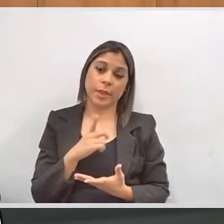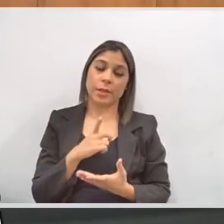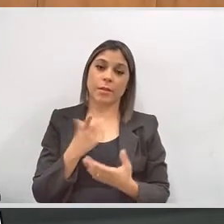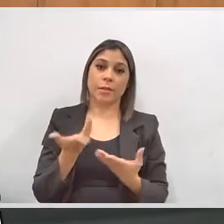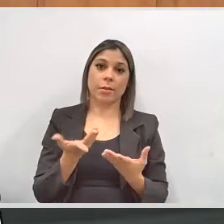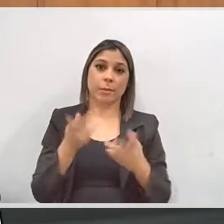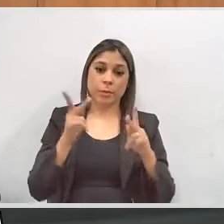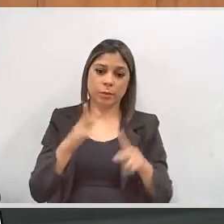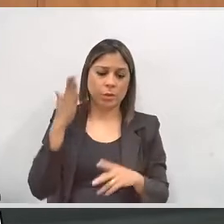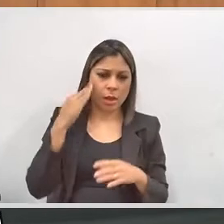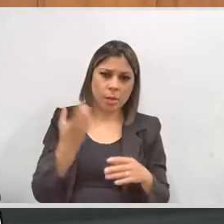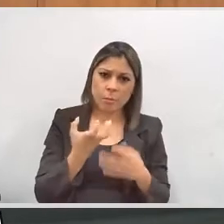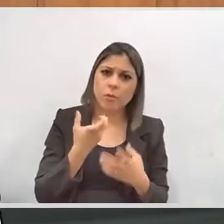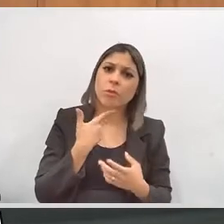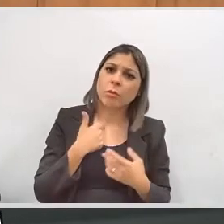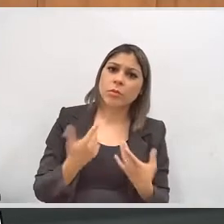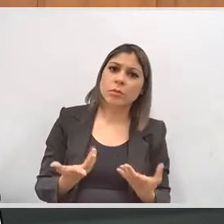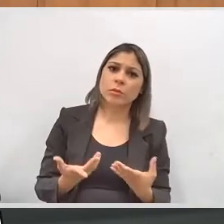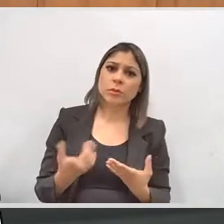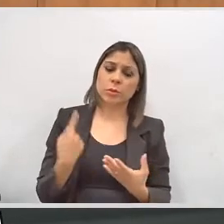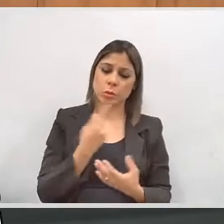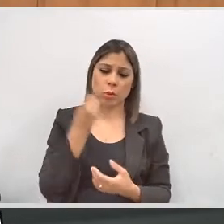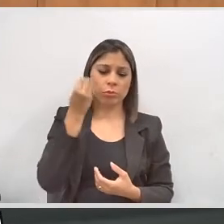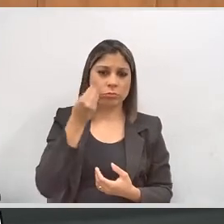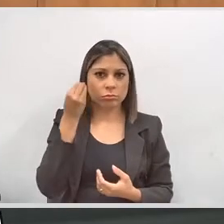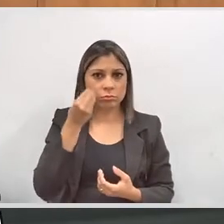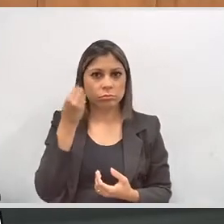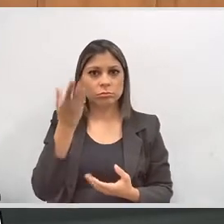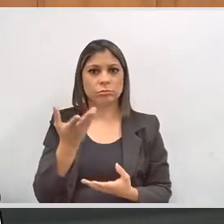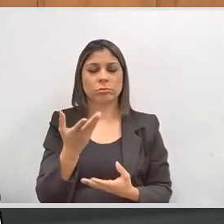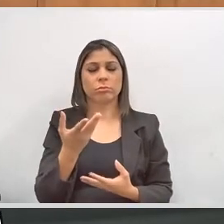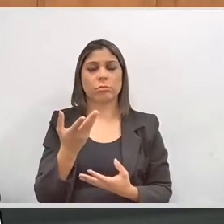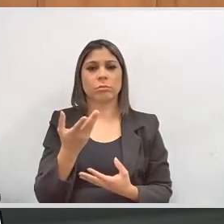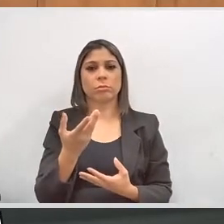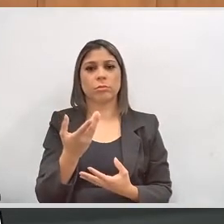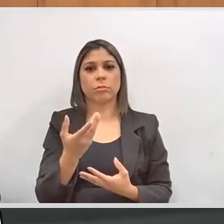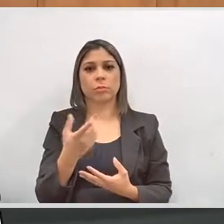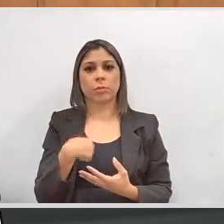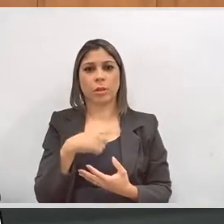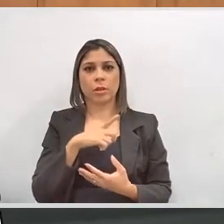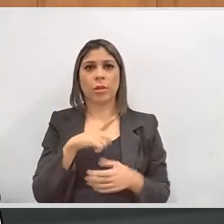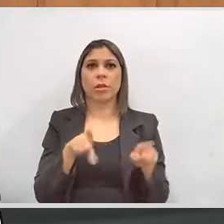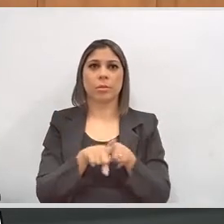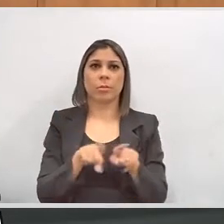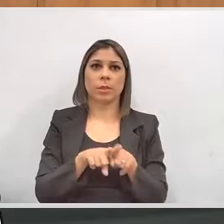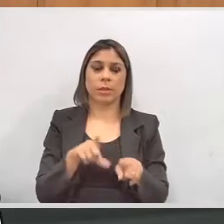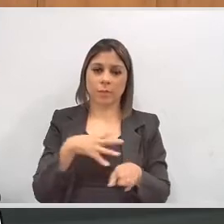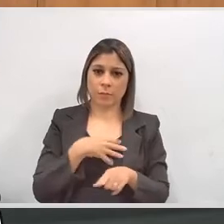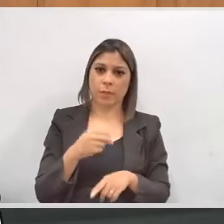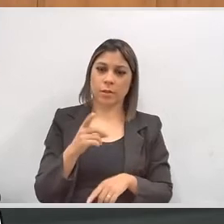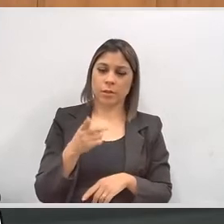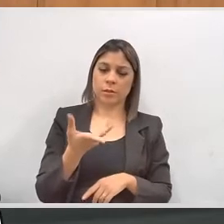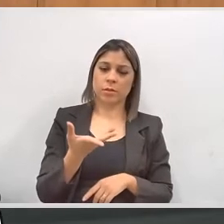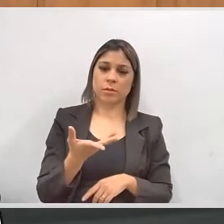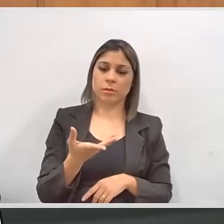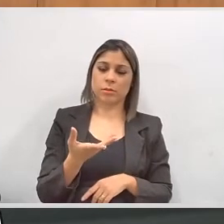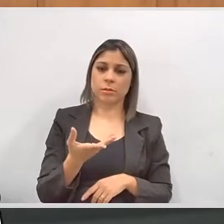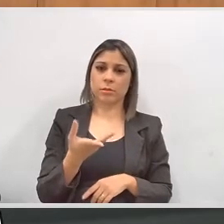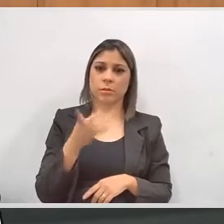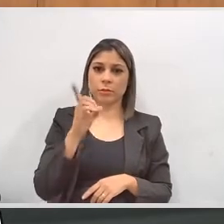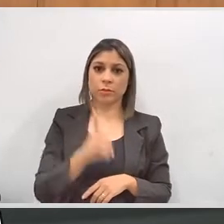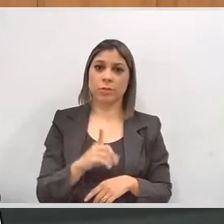sabem o que querem, e são pessoas, que eu garanto a vocês, pela nossa experiência envolvendo a paiane, e por ter uma filha com deficiência, são